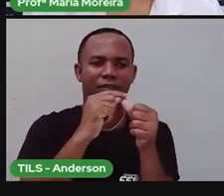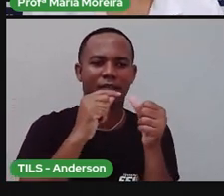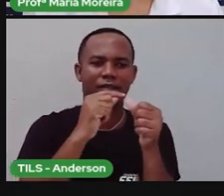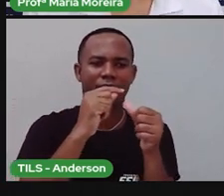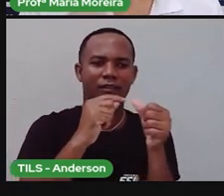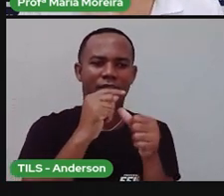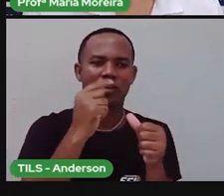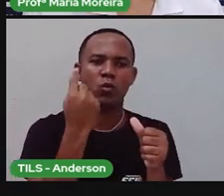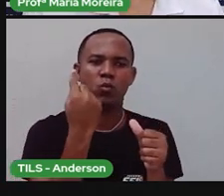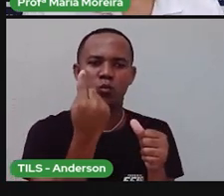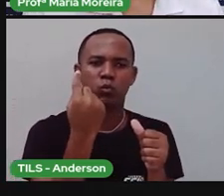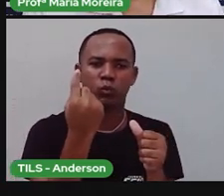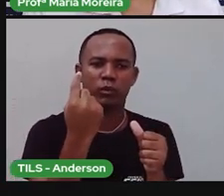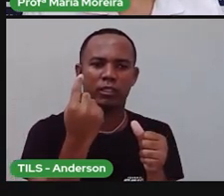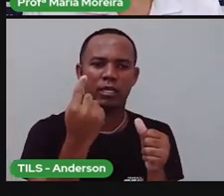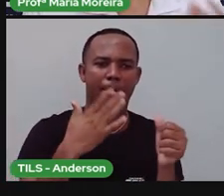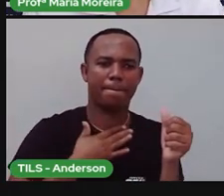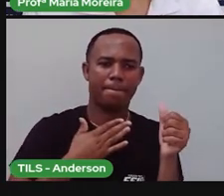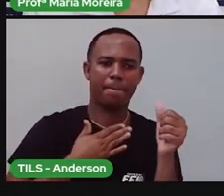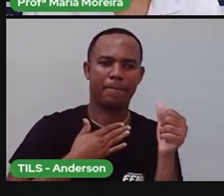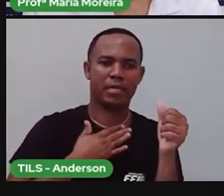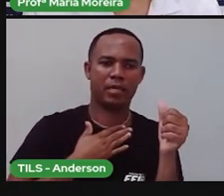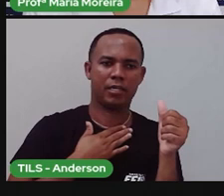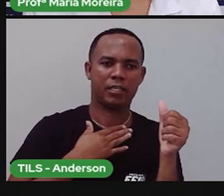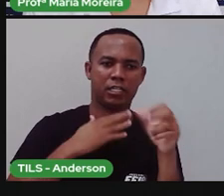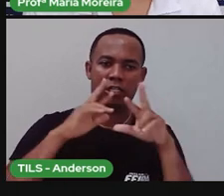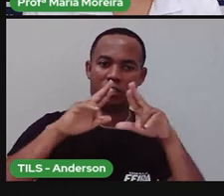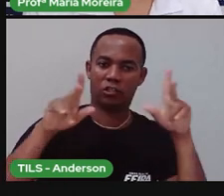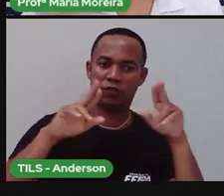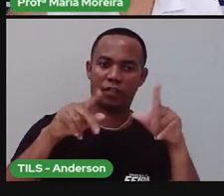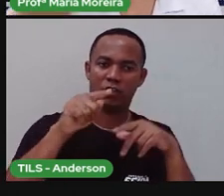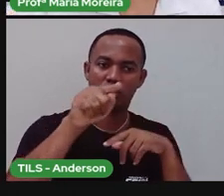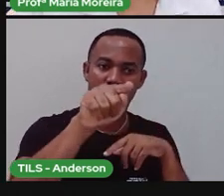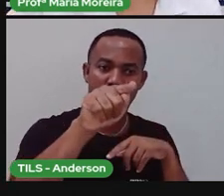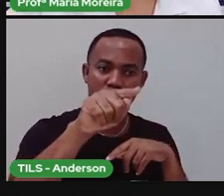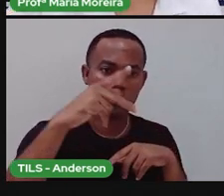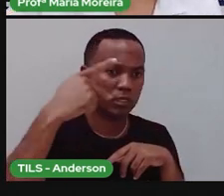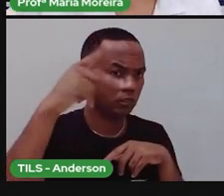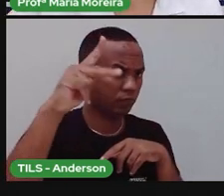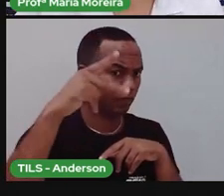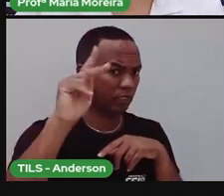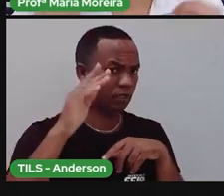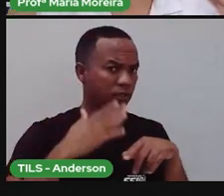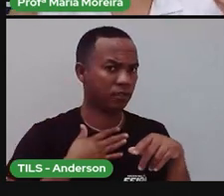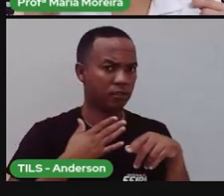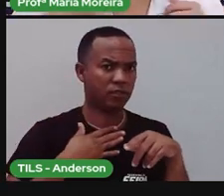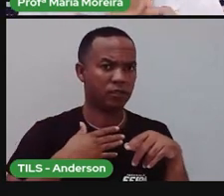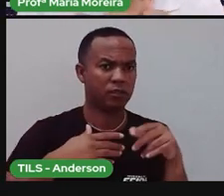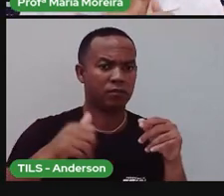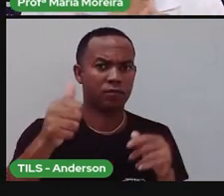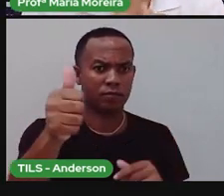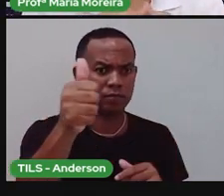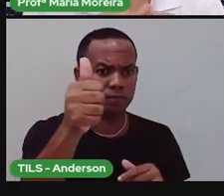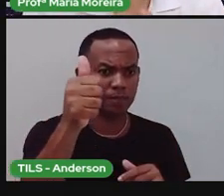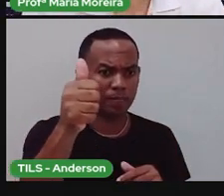únicas. A minha é minha, a de Anderson é de Anderson, tá? A sua é sua. E pela identidade, pela digital,